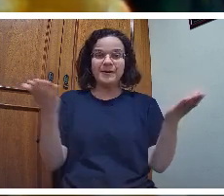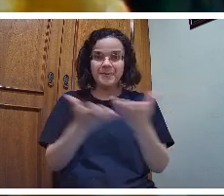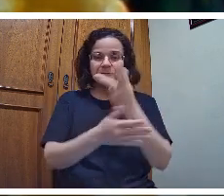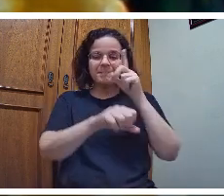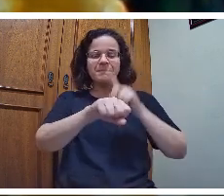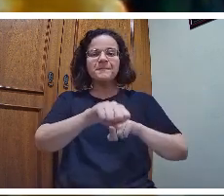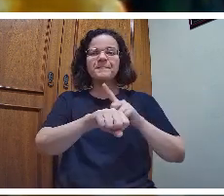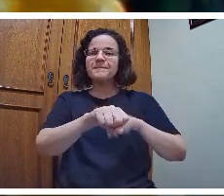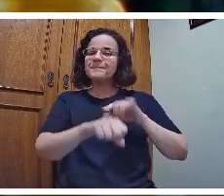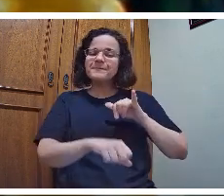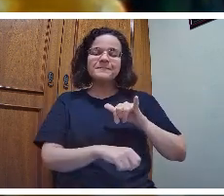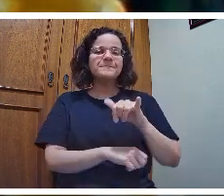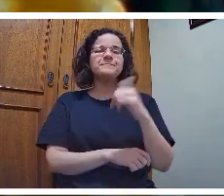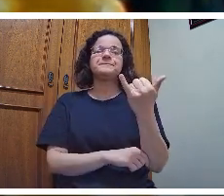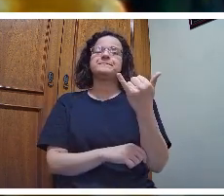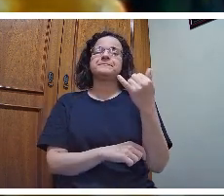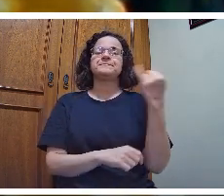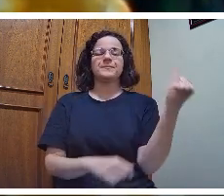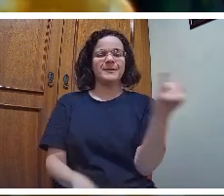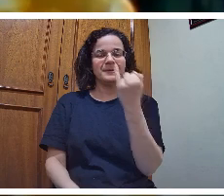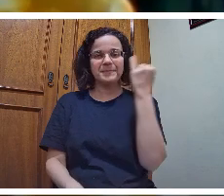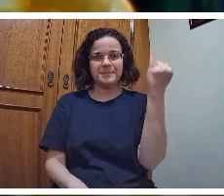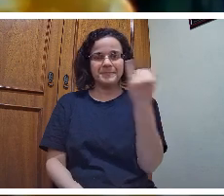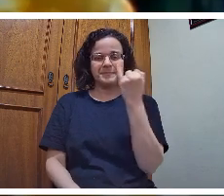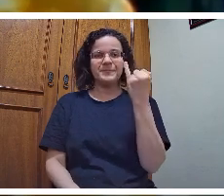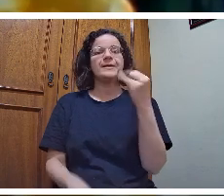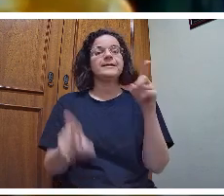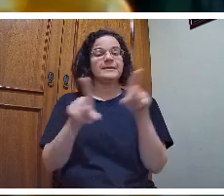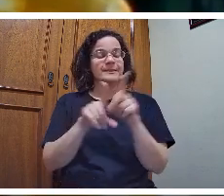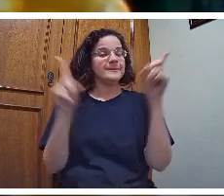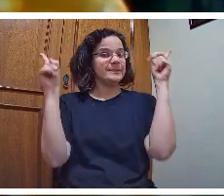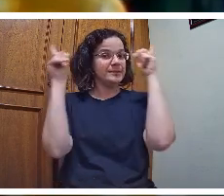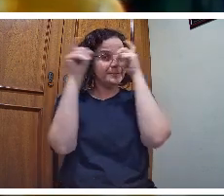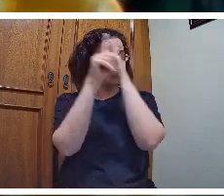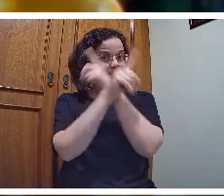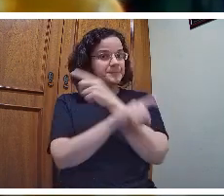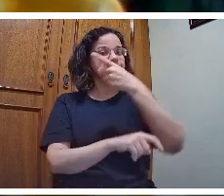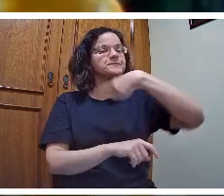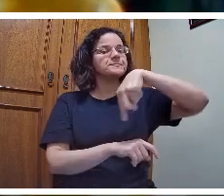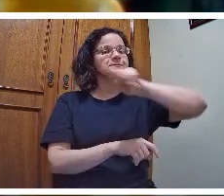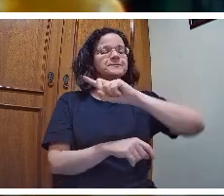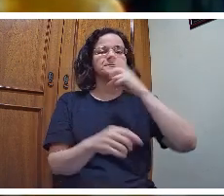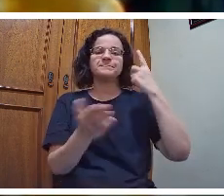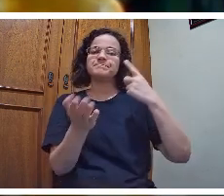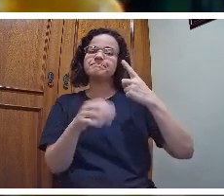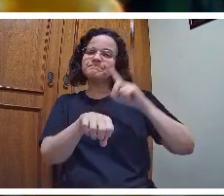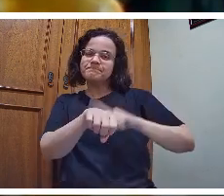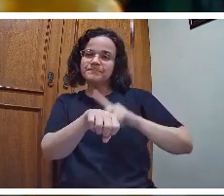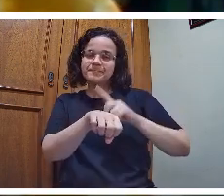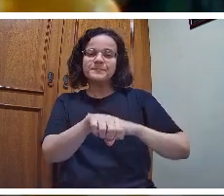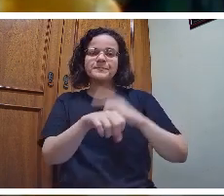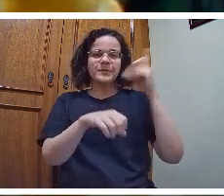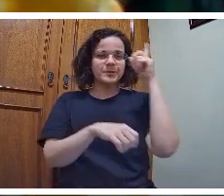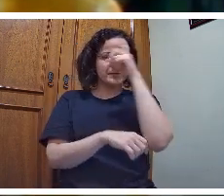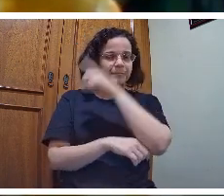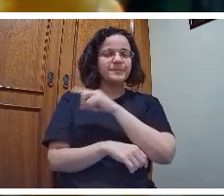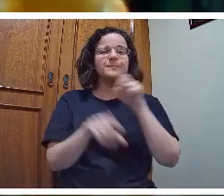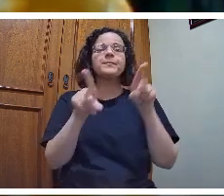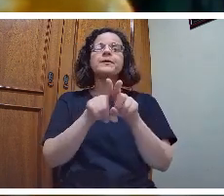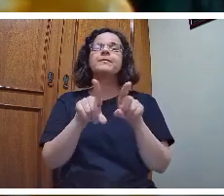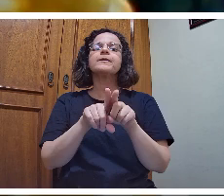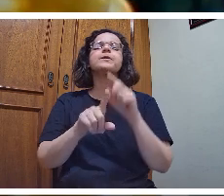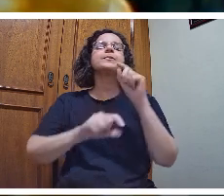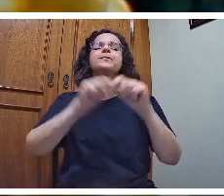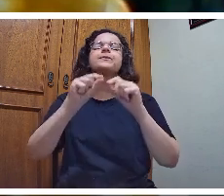esse momento tão oportuno, momento tão difícil que estamos vivendo da educação brasileira, da educação do mundo,